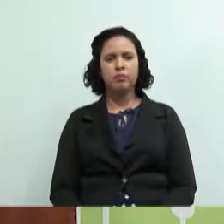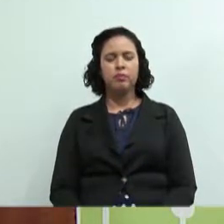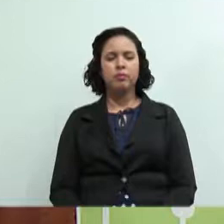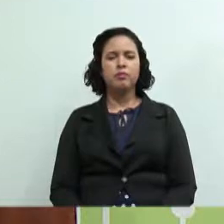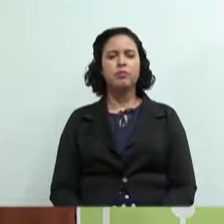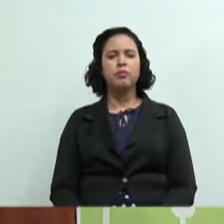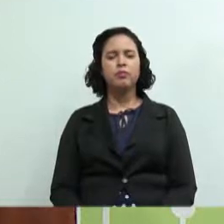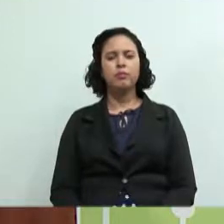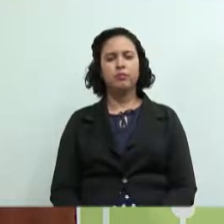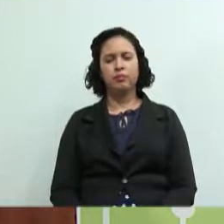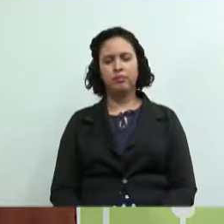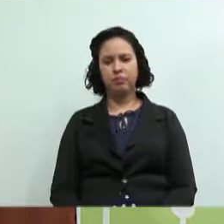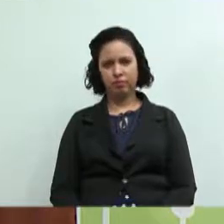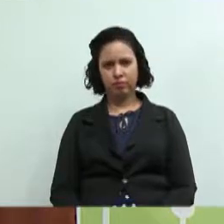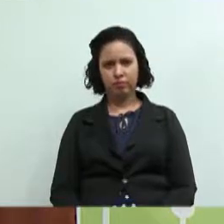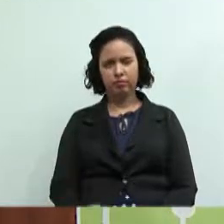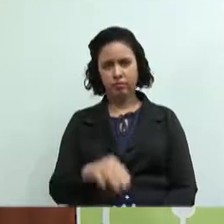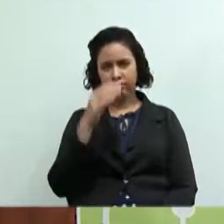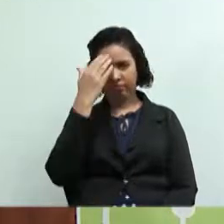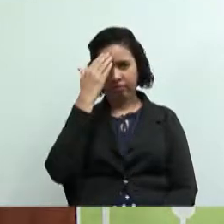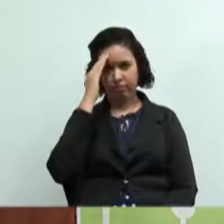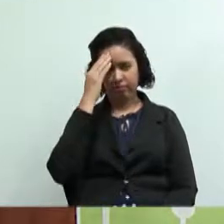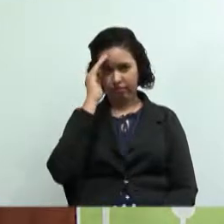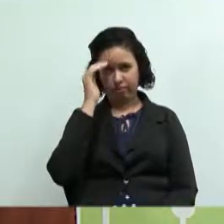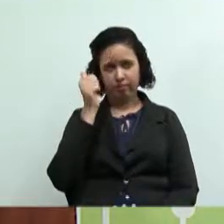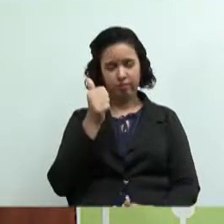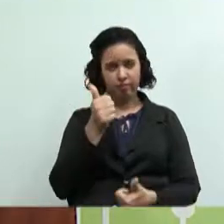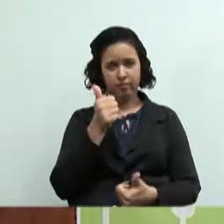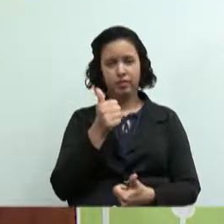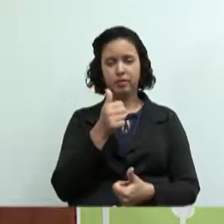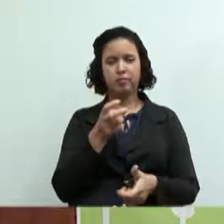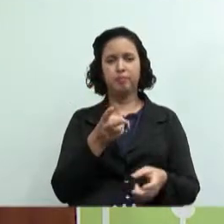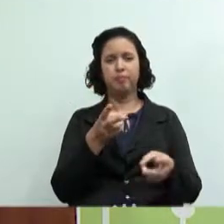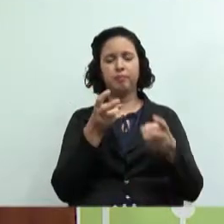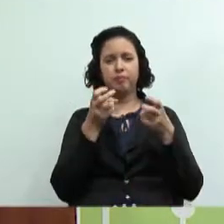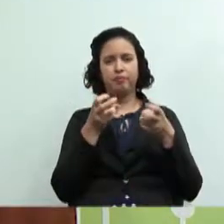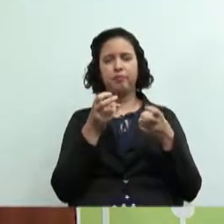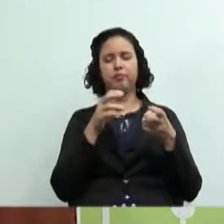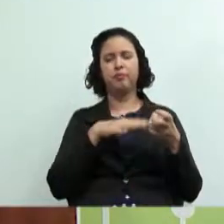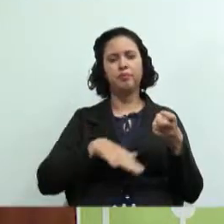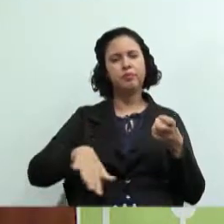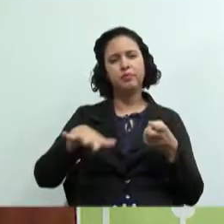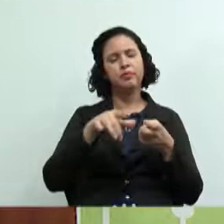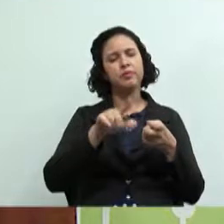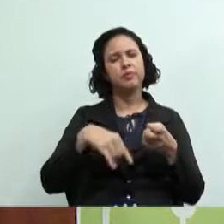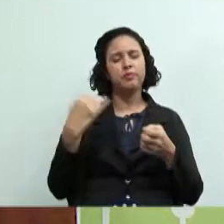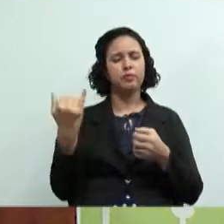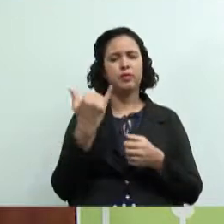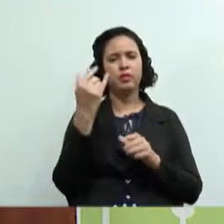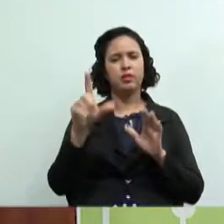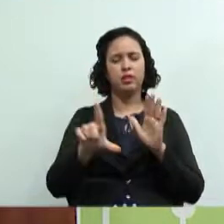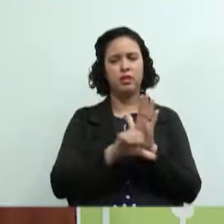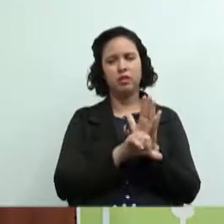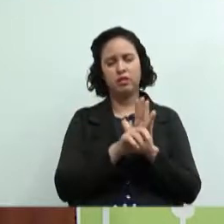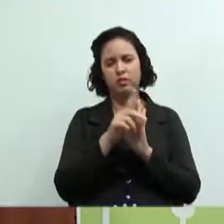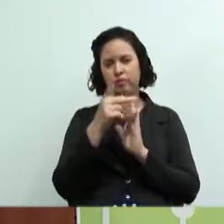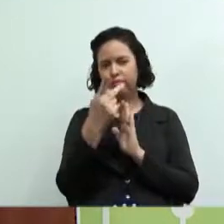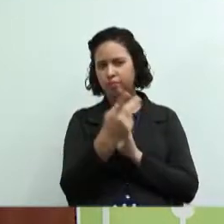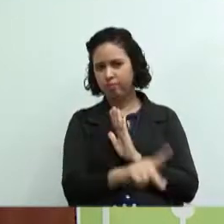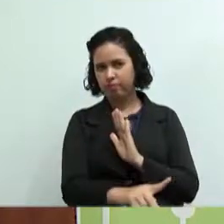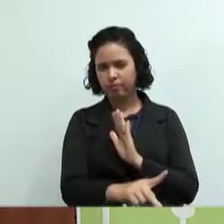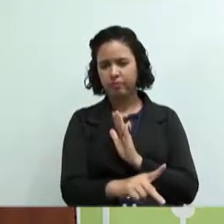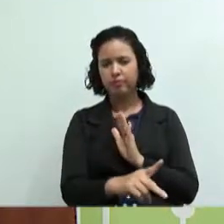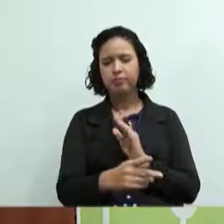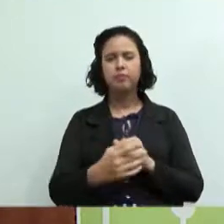compreenderam bacana esse ramo trabalho perceberam que ele é tão importante que tem uma legislação específica